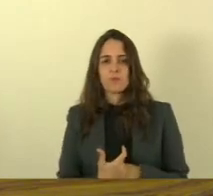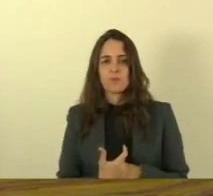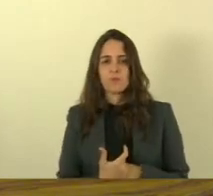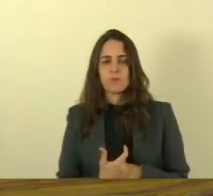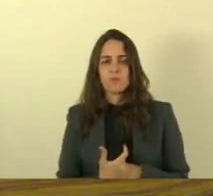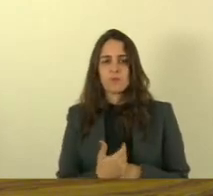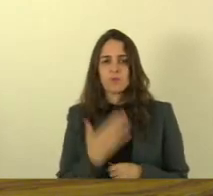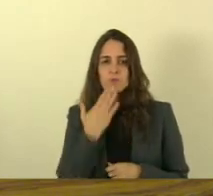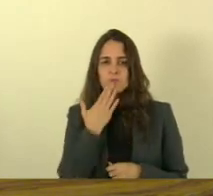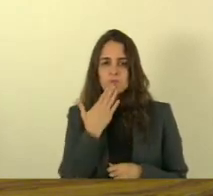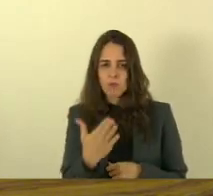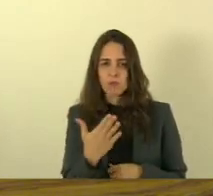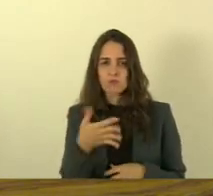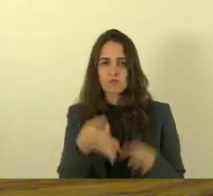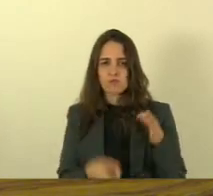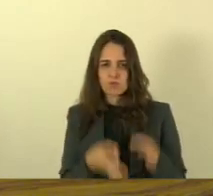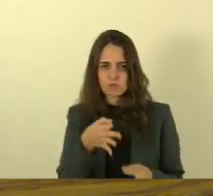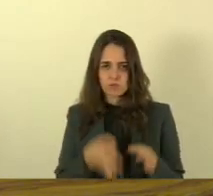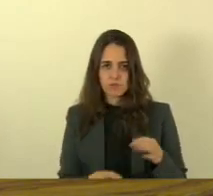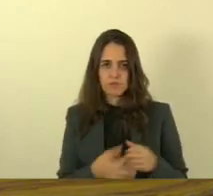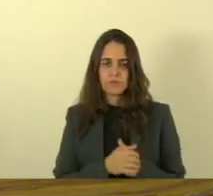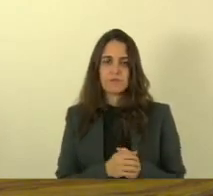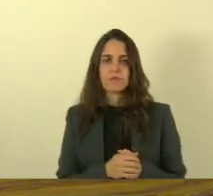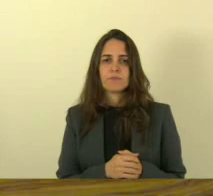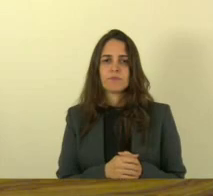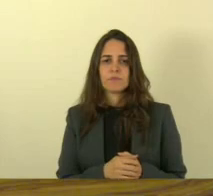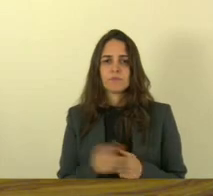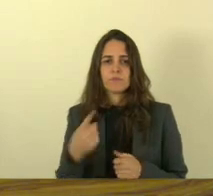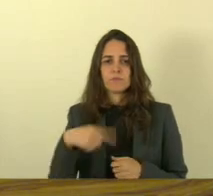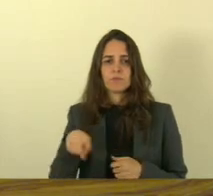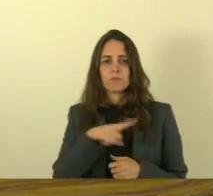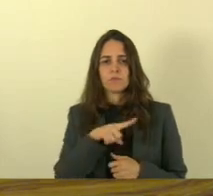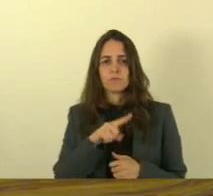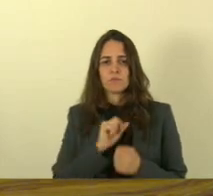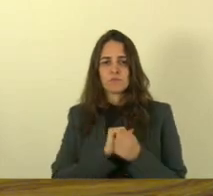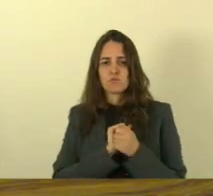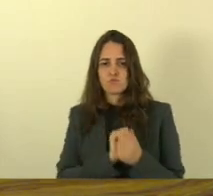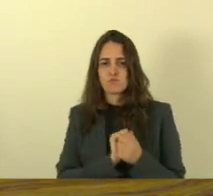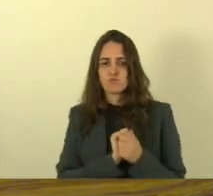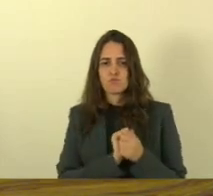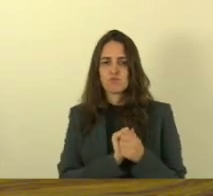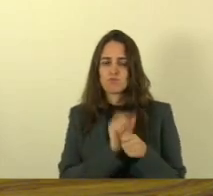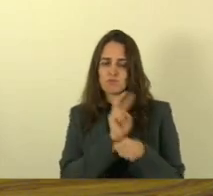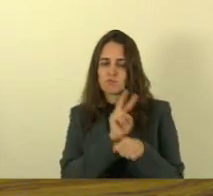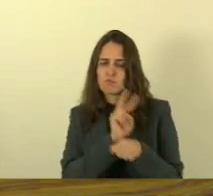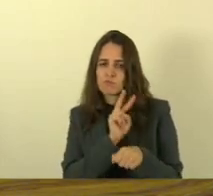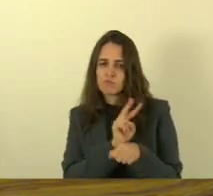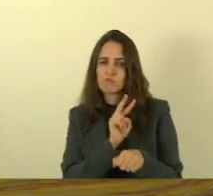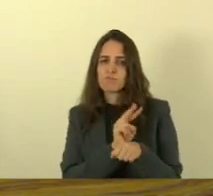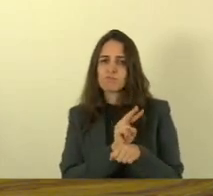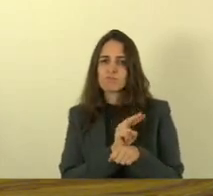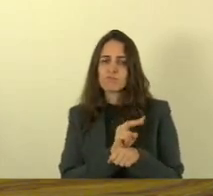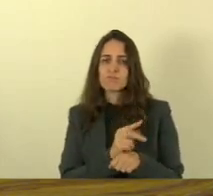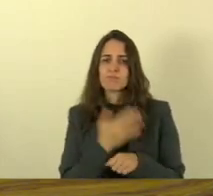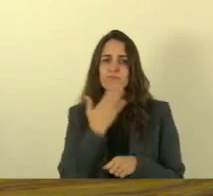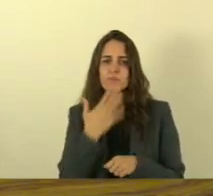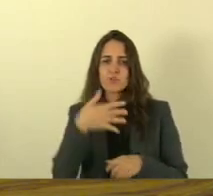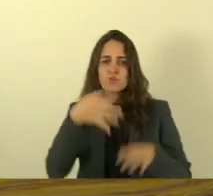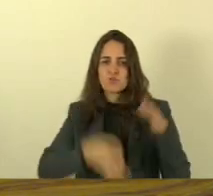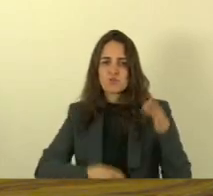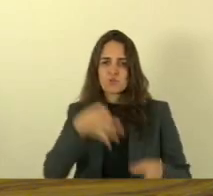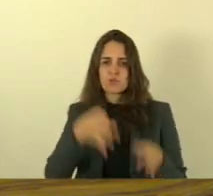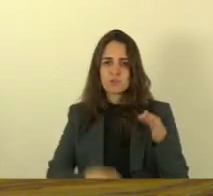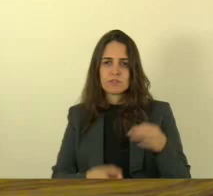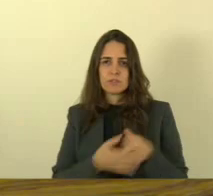camor de justiça nós vamos estar acompanhando essa situação e nós vamos estar pedindo justiça